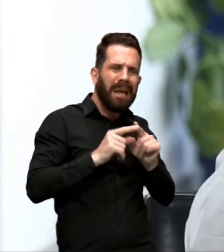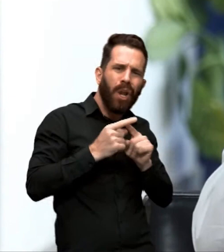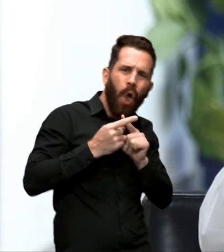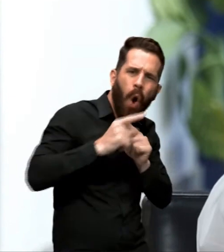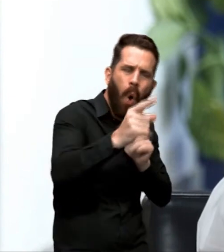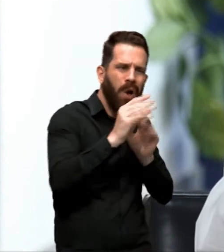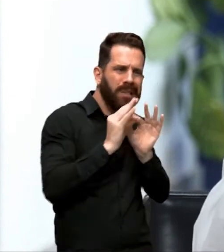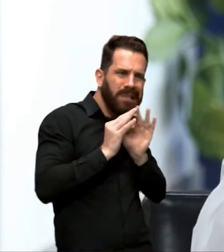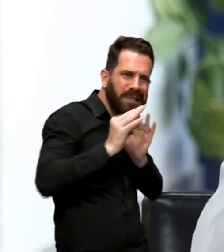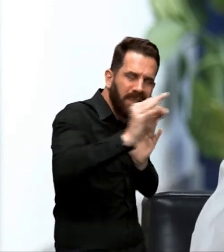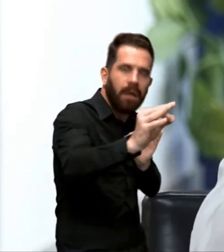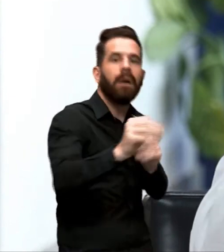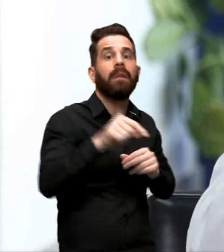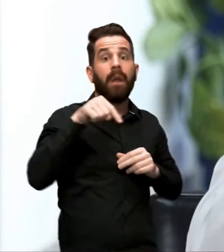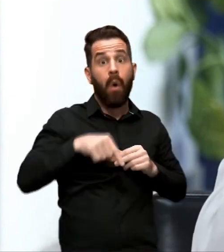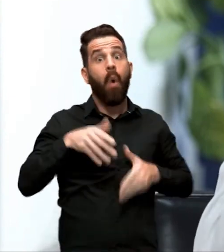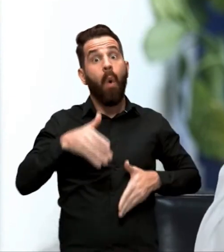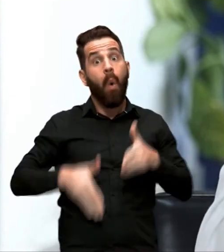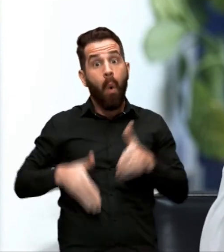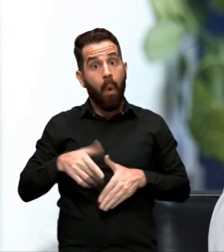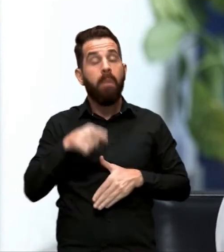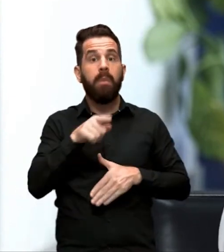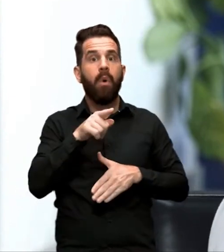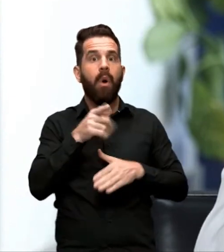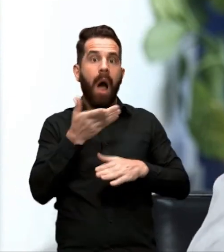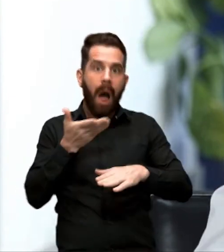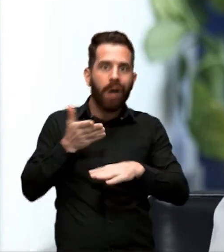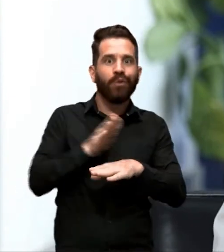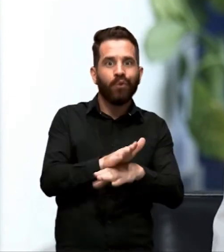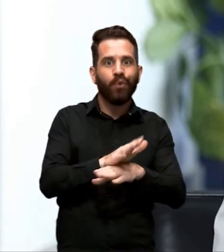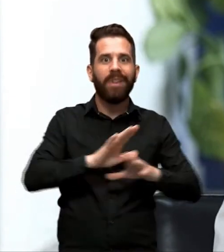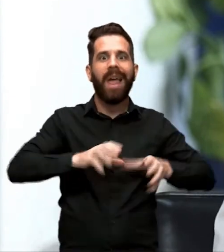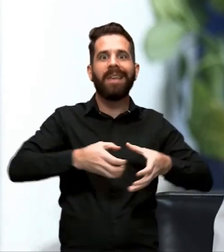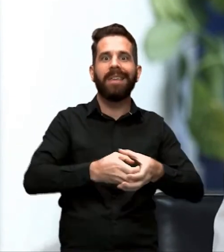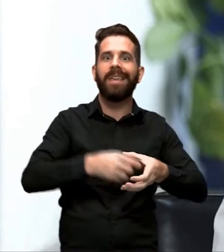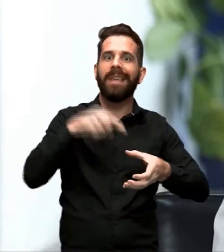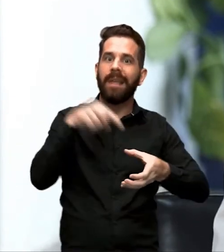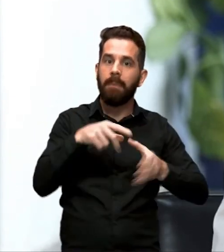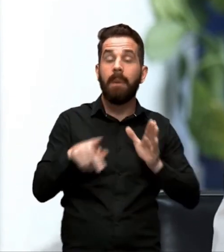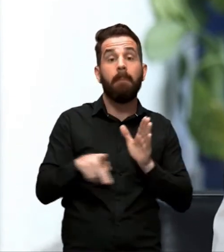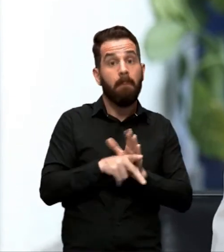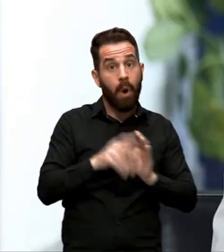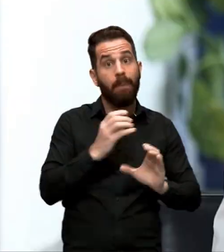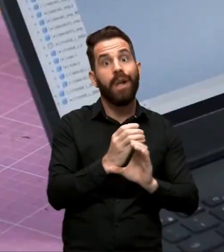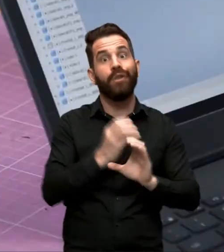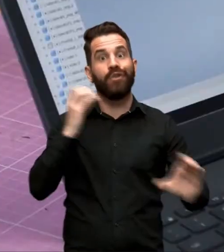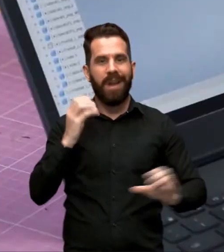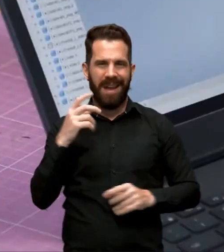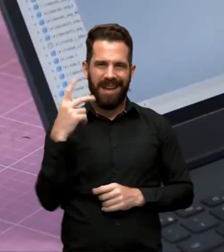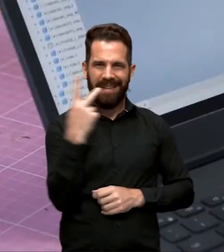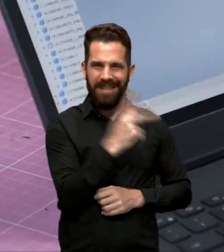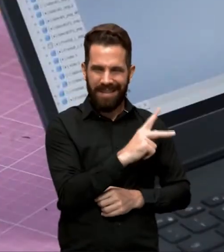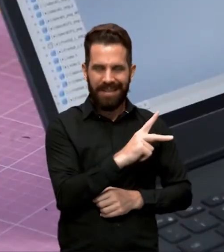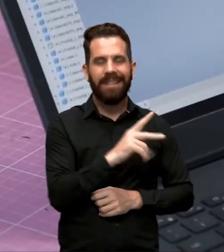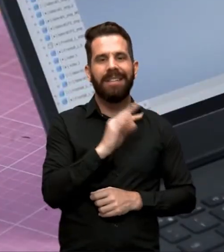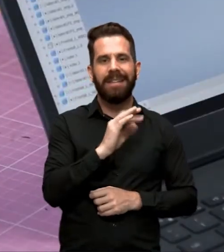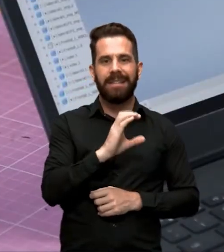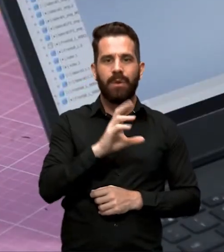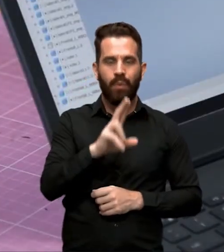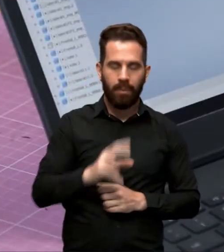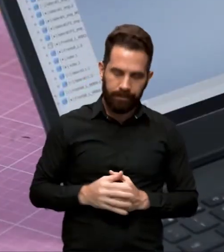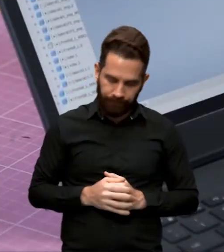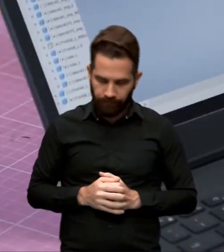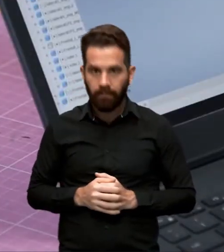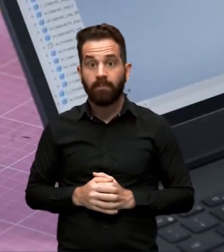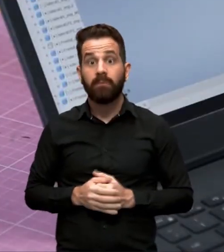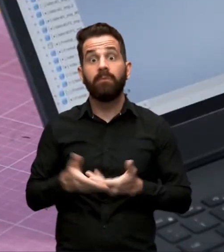para isso, um robô viria a ajudar sobremaneira essa equipe de engenharia do Tribunal de Contas. A convocação da equipe foi